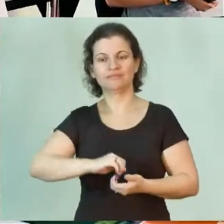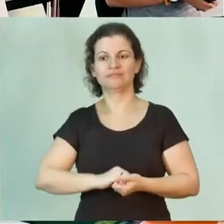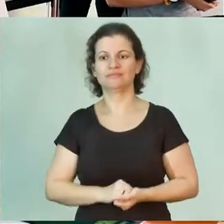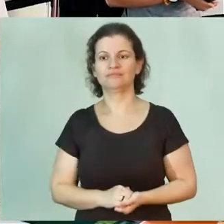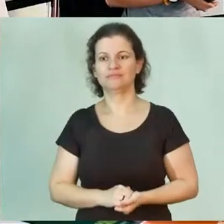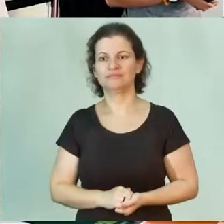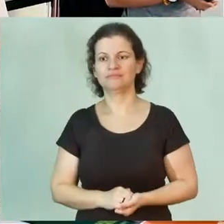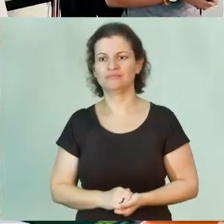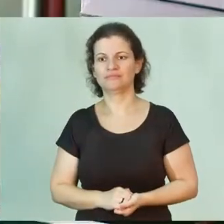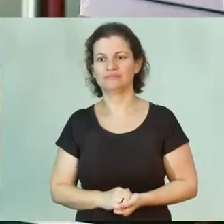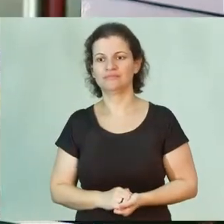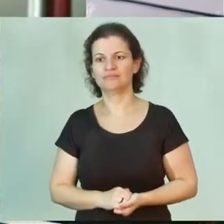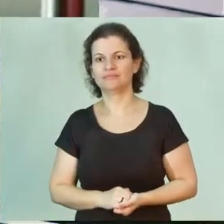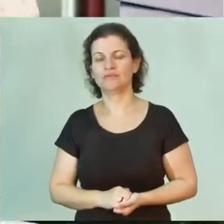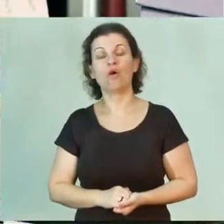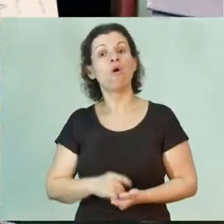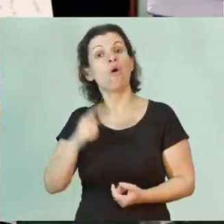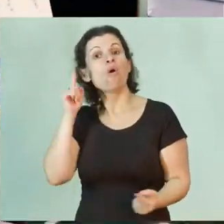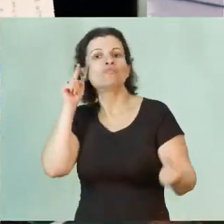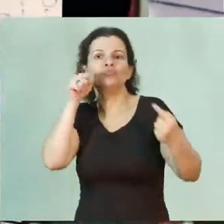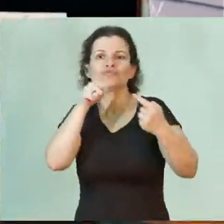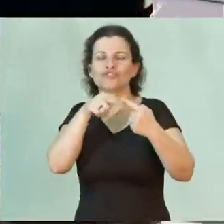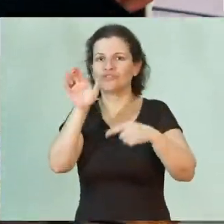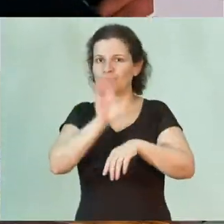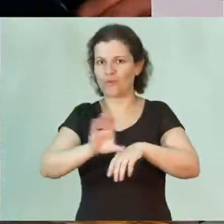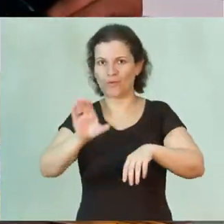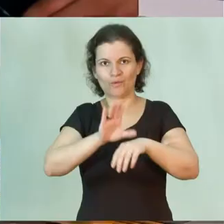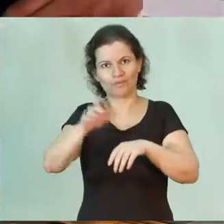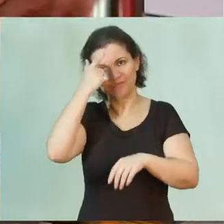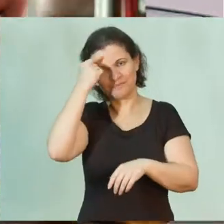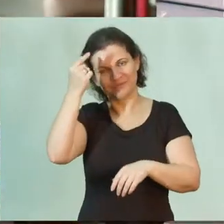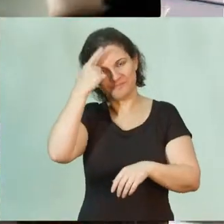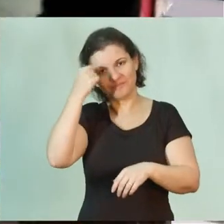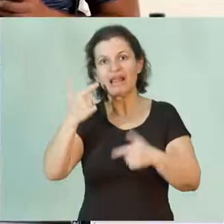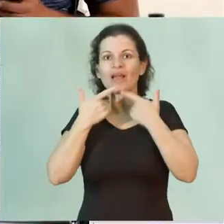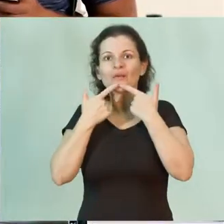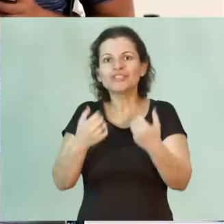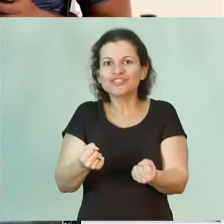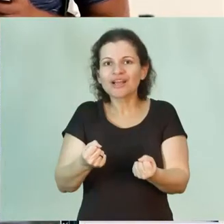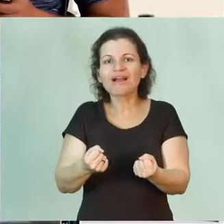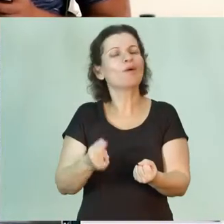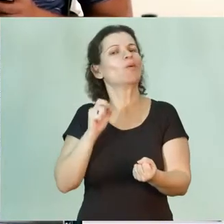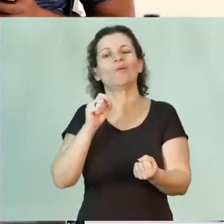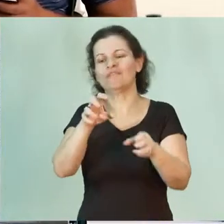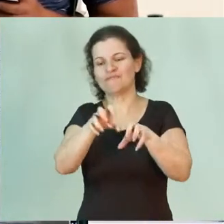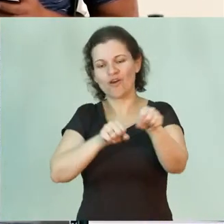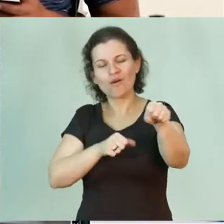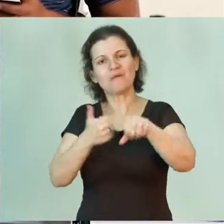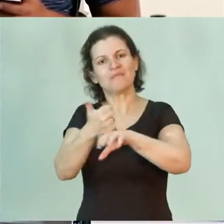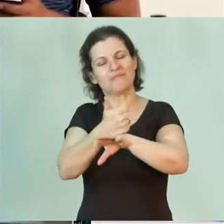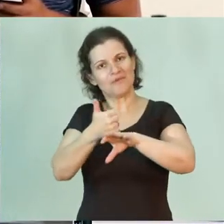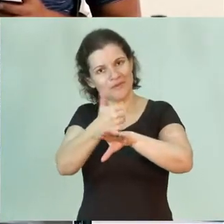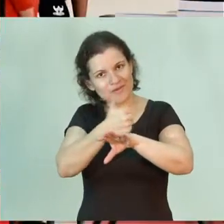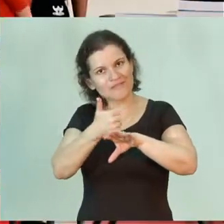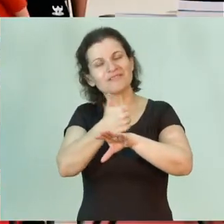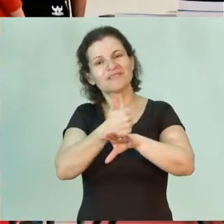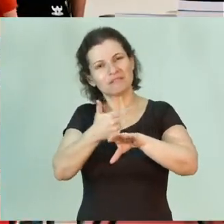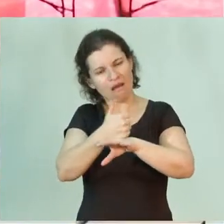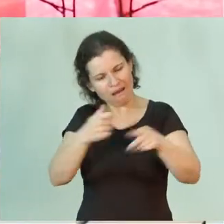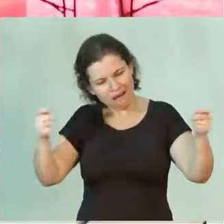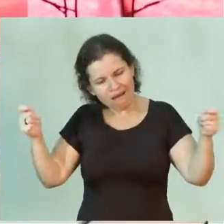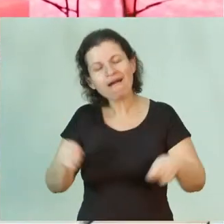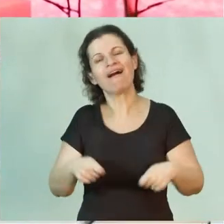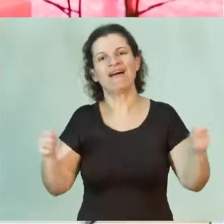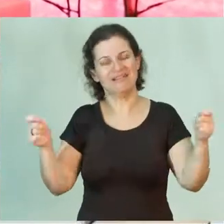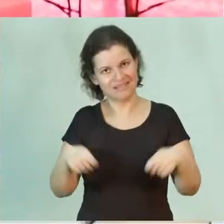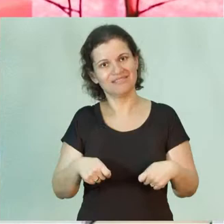O objetivo do curso de graduação em linguística é formar profissionais capacitados